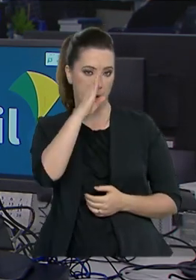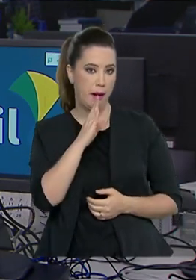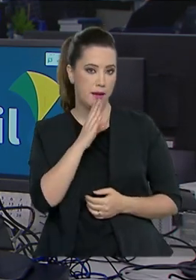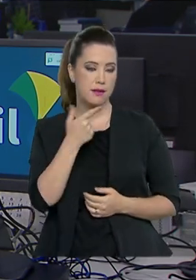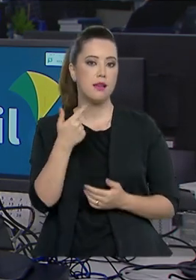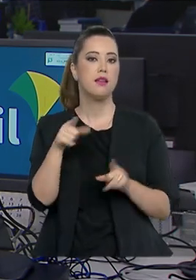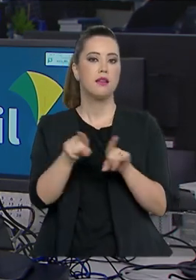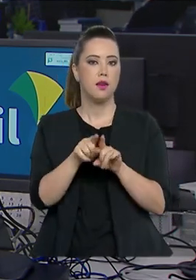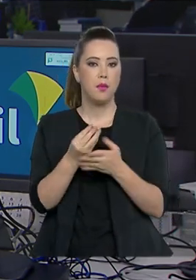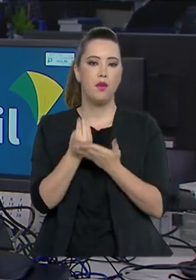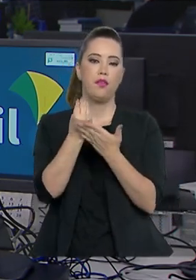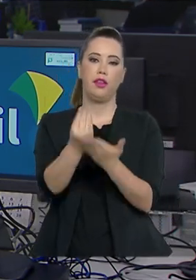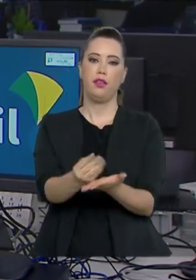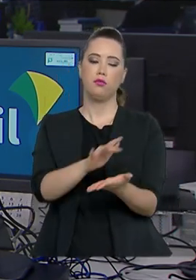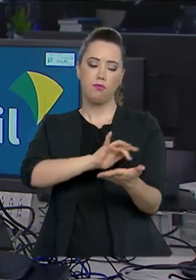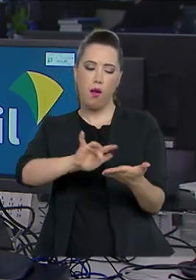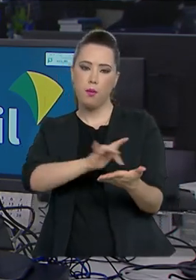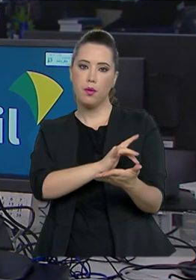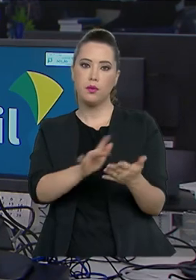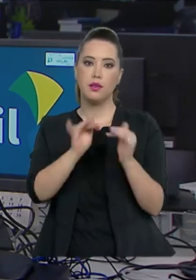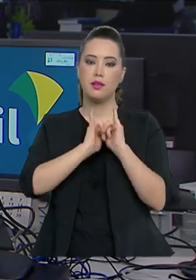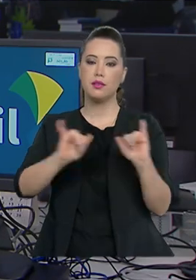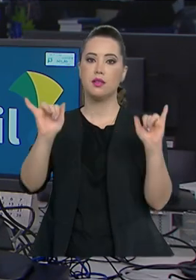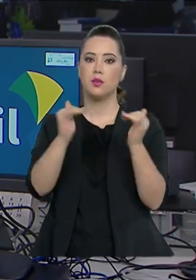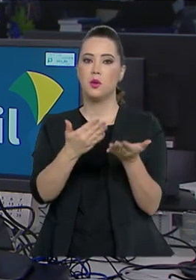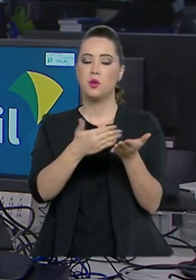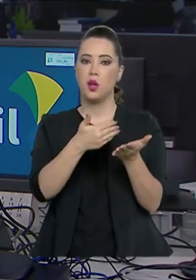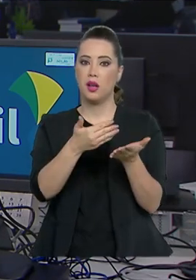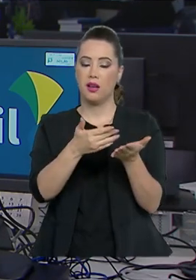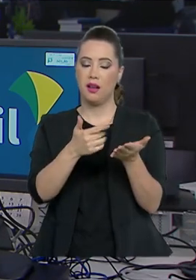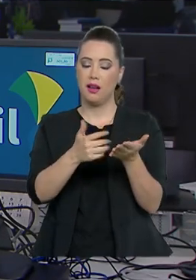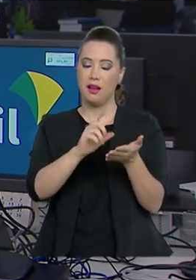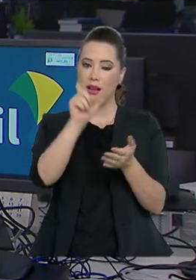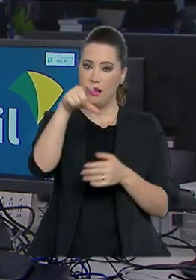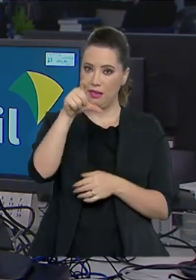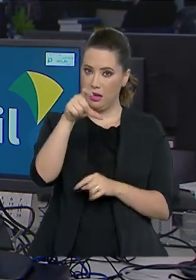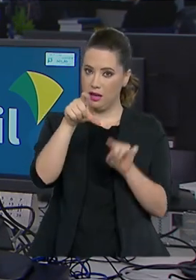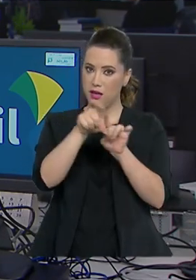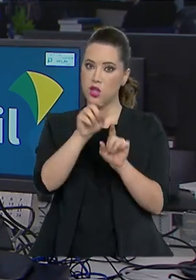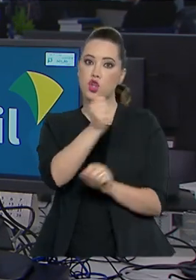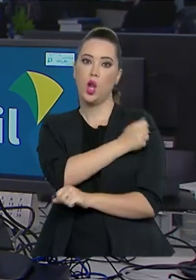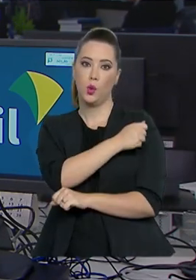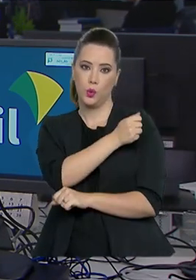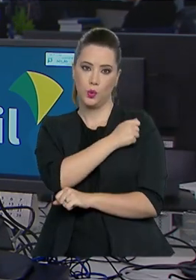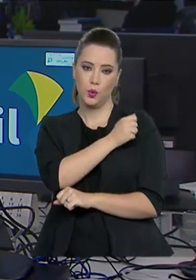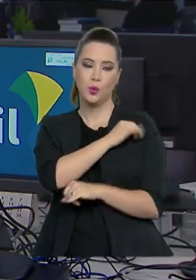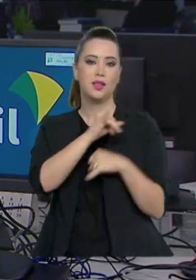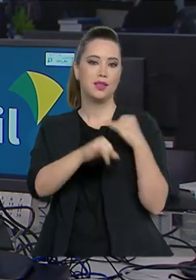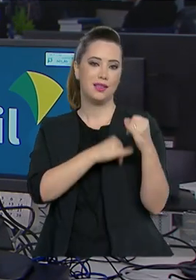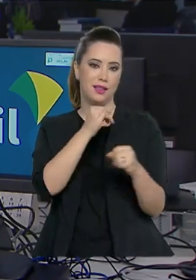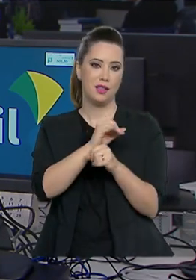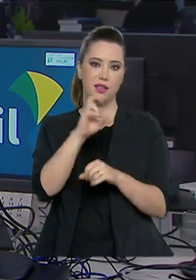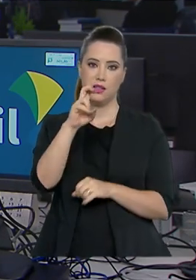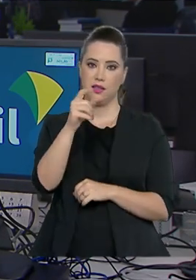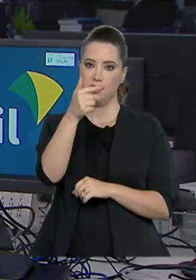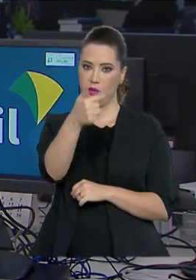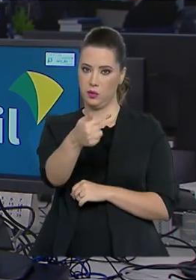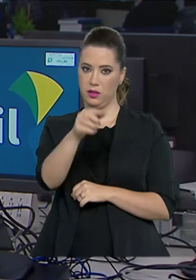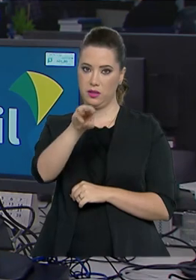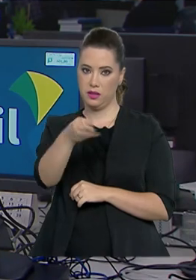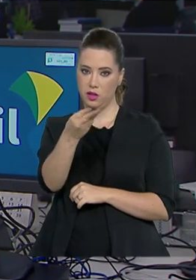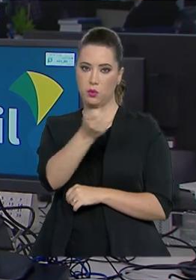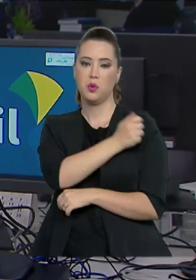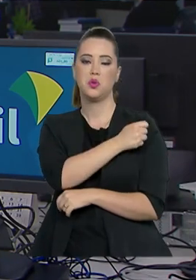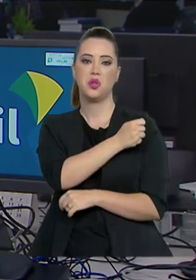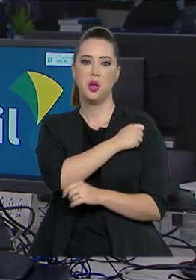e disponível na palma da mão. Lançada hoje a carteira de estudante digital. 57 milhões de alunos da educação básica ao